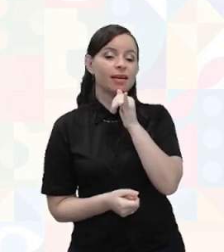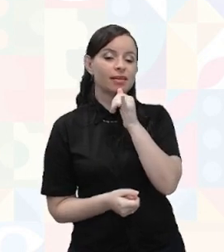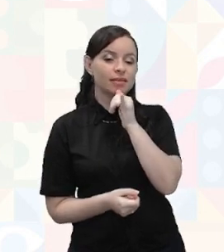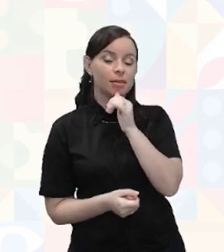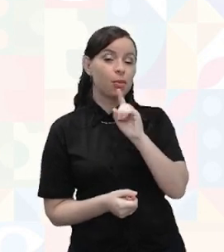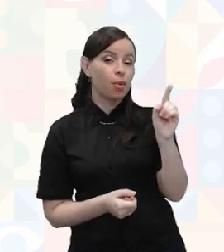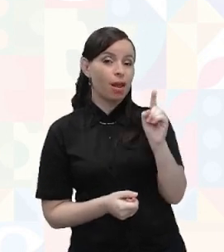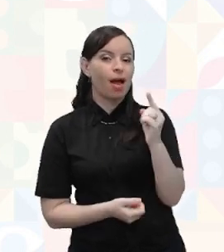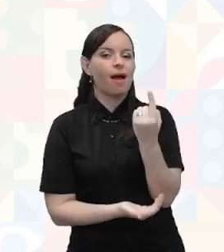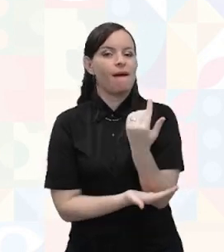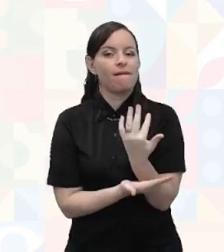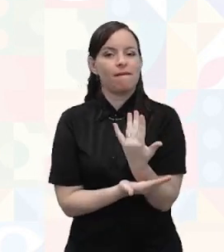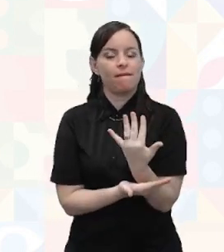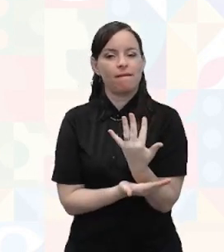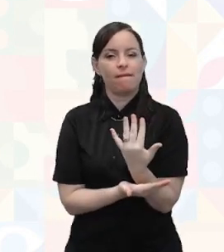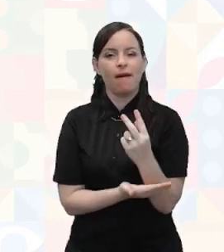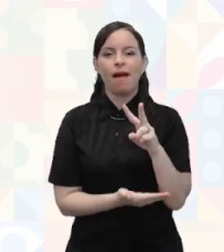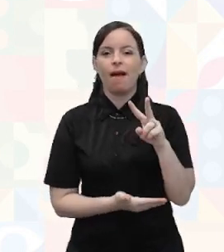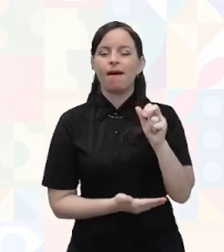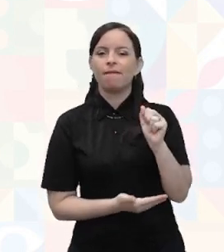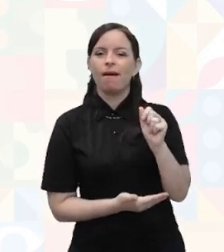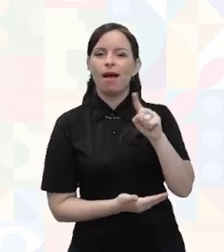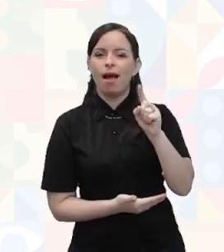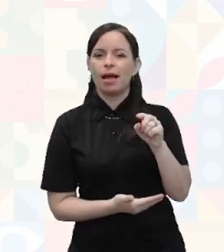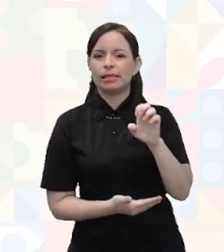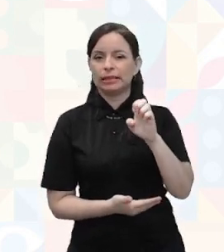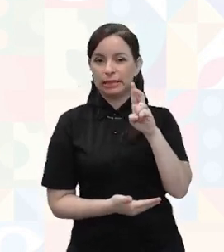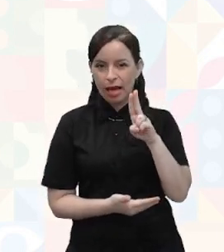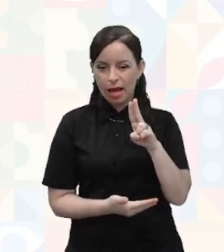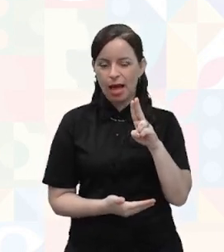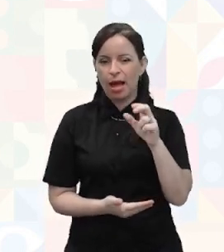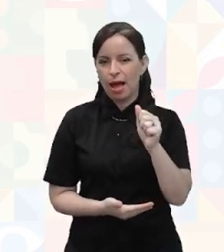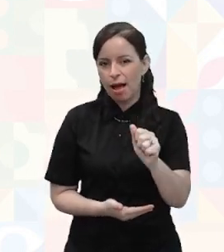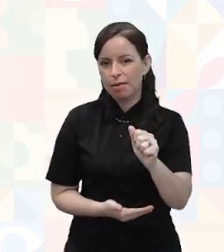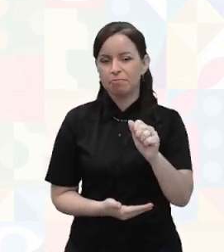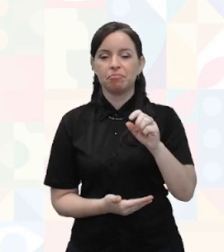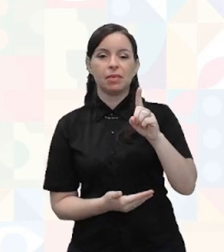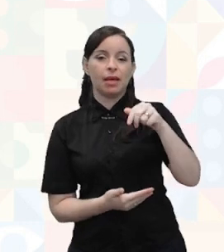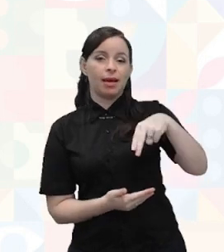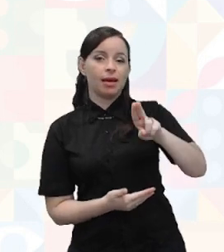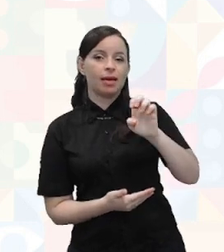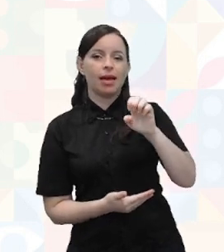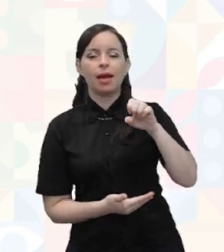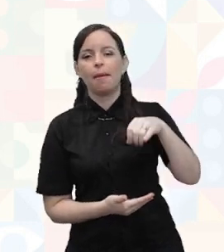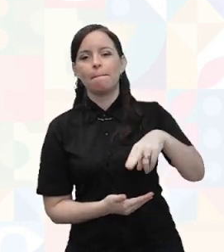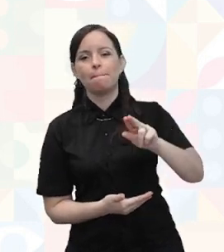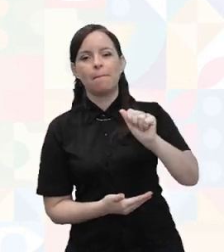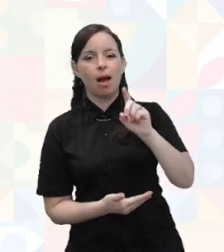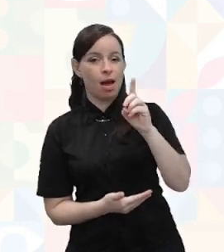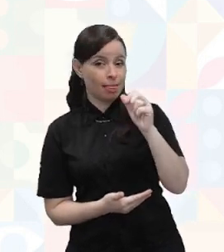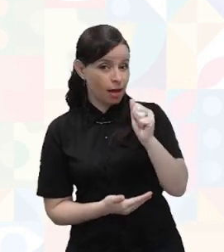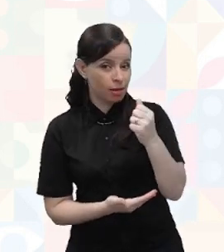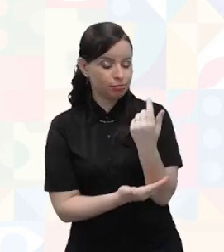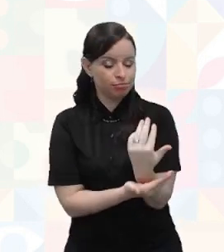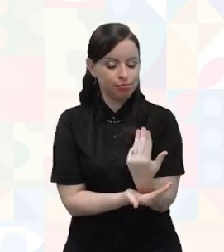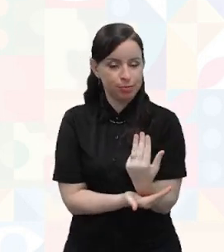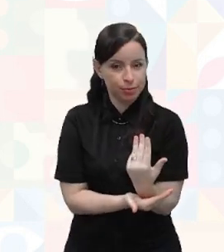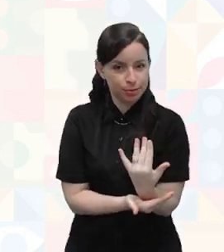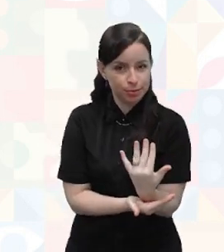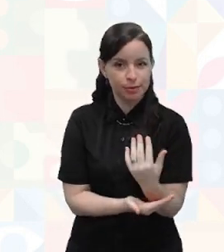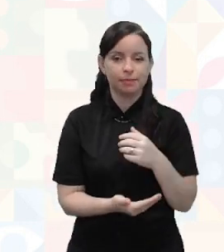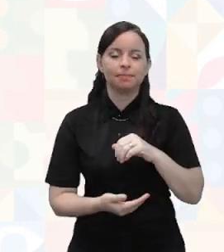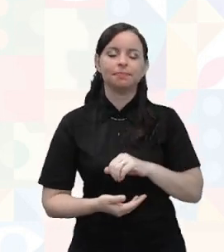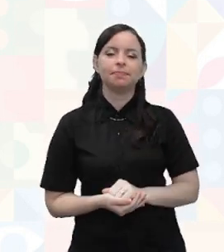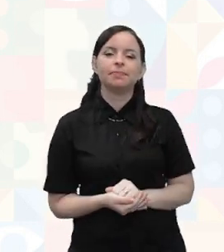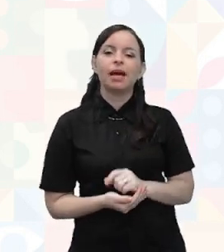de Várzea Queimada, no Piauí. Ali, foi criada, apesar também da pequena população de surdos, uma língua de sinais, a